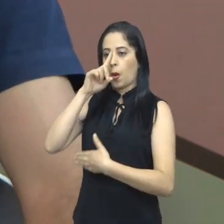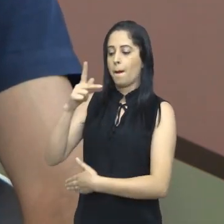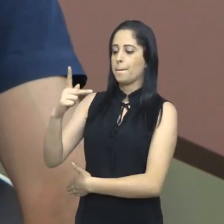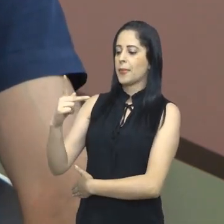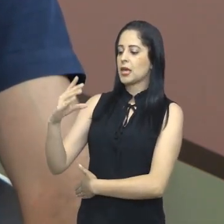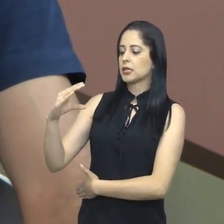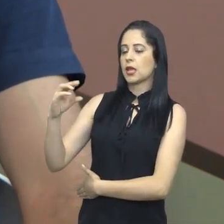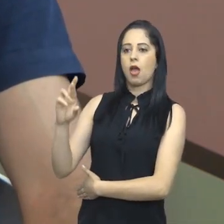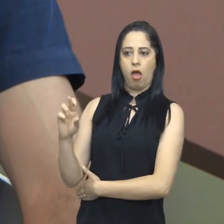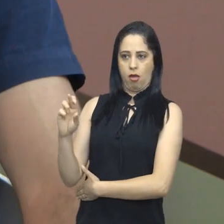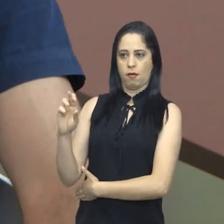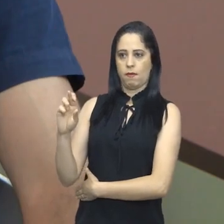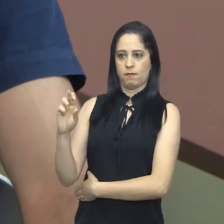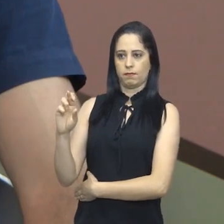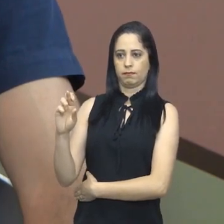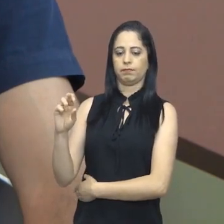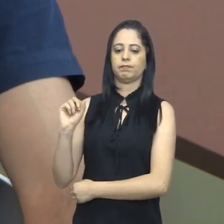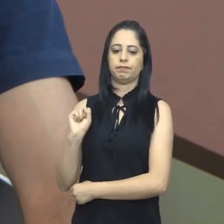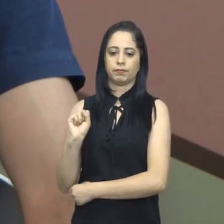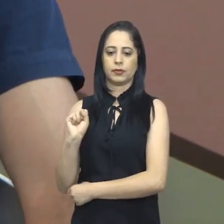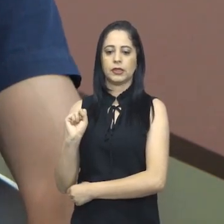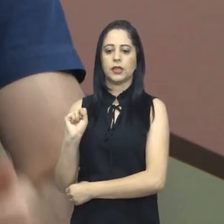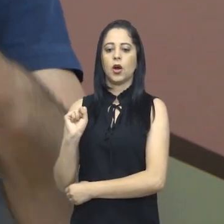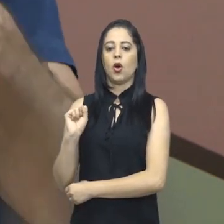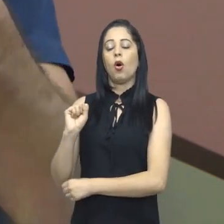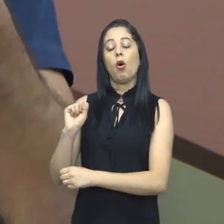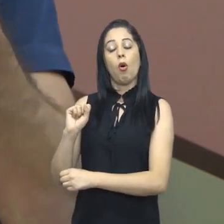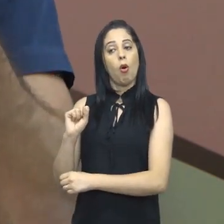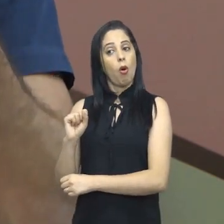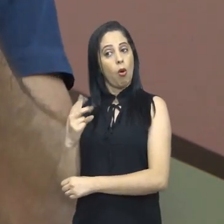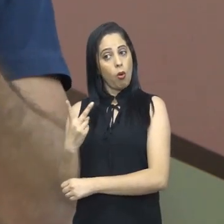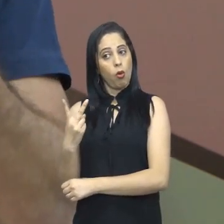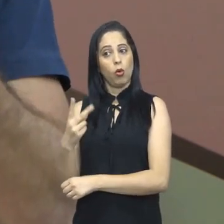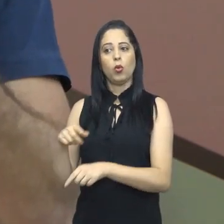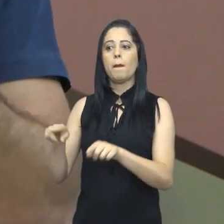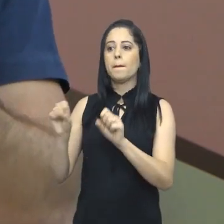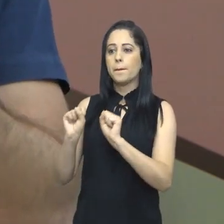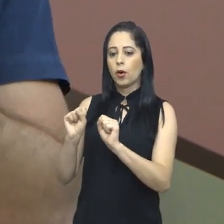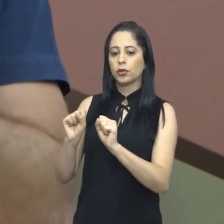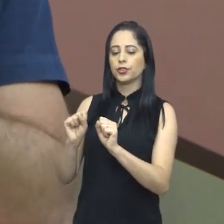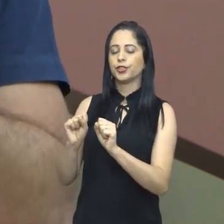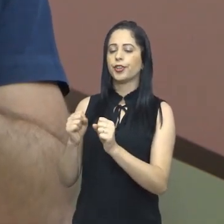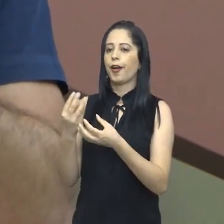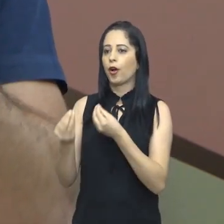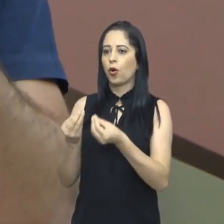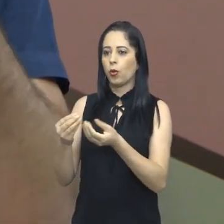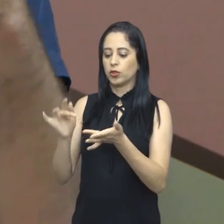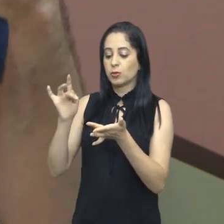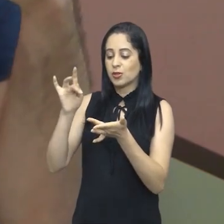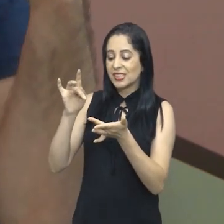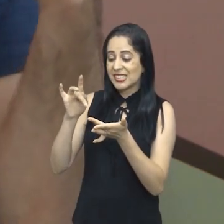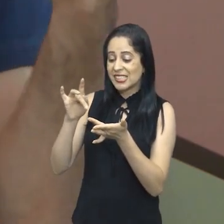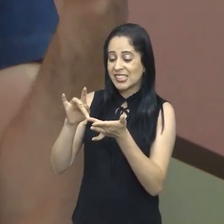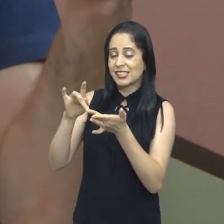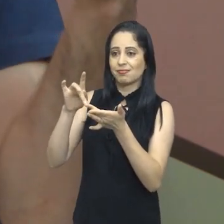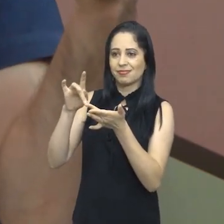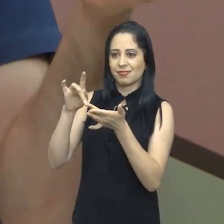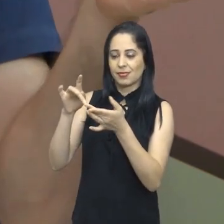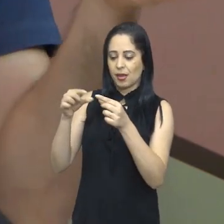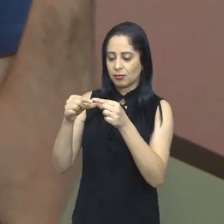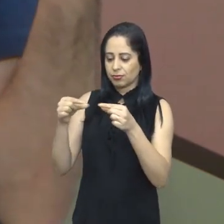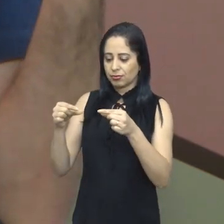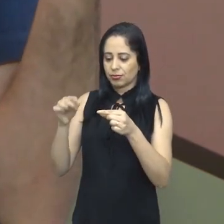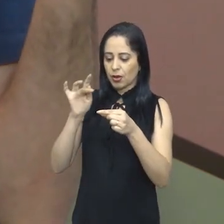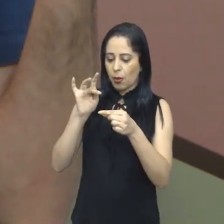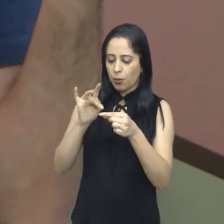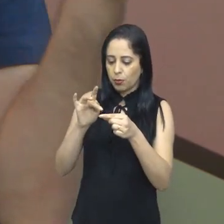chama-se PCR, ou RT-PCR, antígeno nasal, ou o autoteste. O autoteste, ele tem a vantagem de que eu não contamino ninguém.